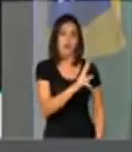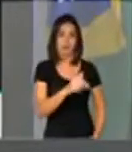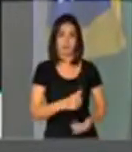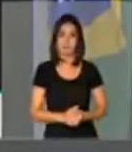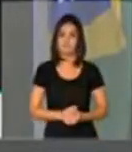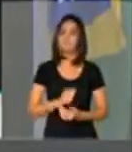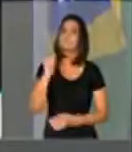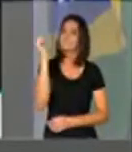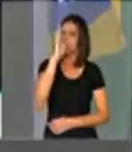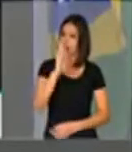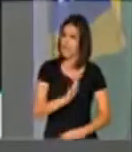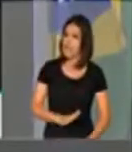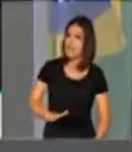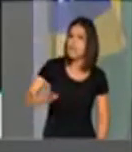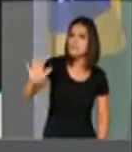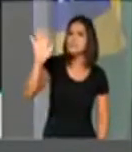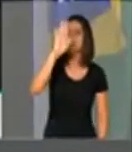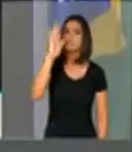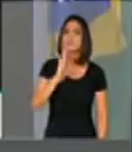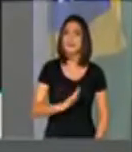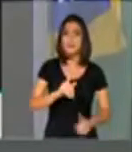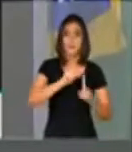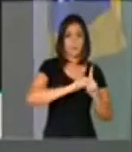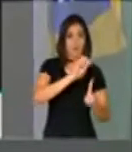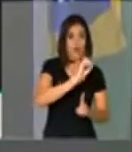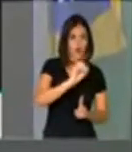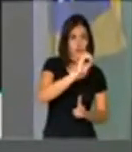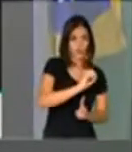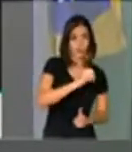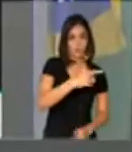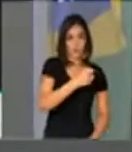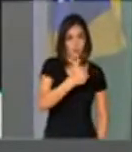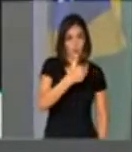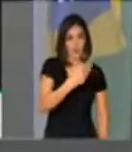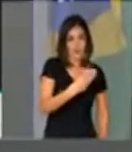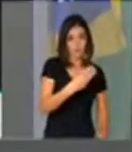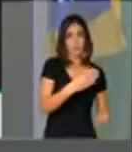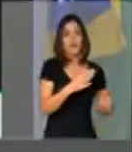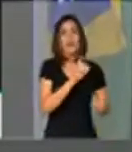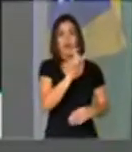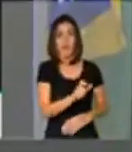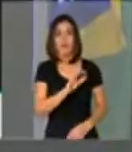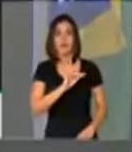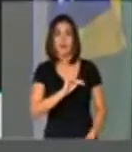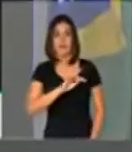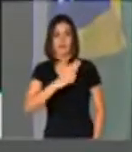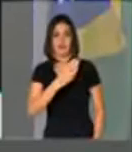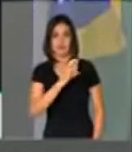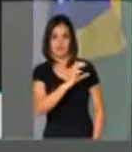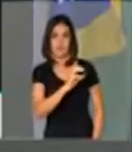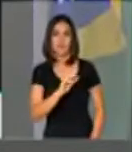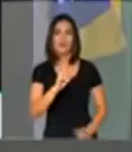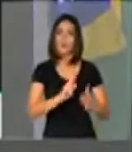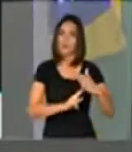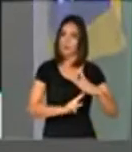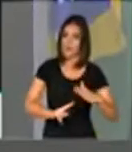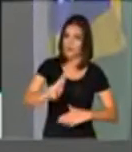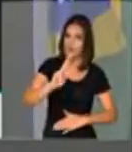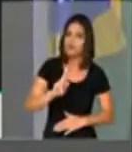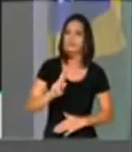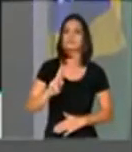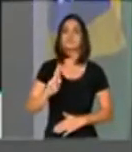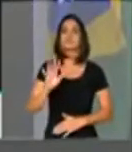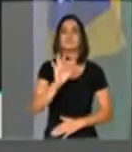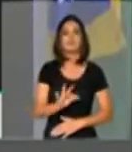Brasil, de fato, de outubro de 2014. Governo FHC. Universidades federais,